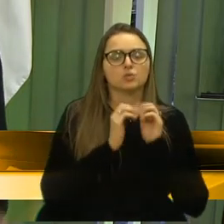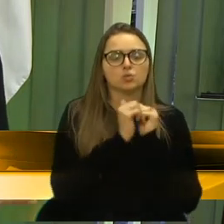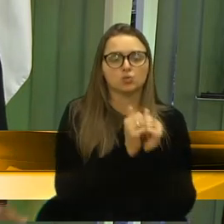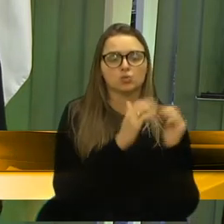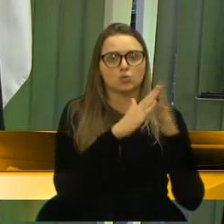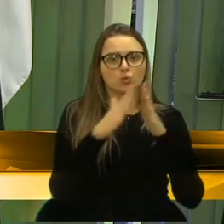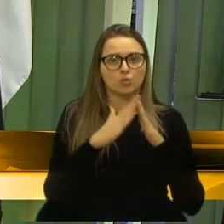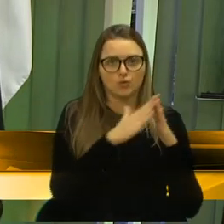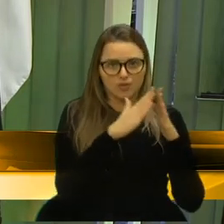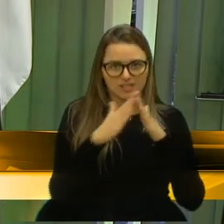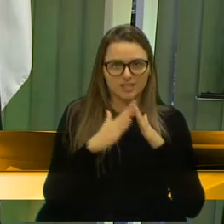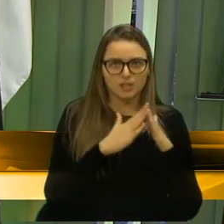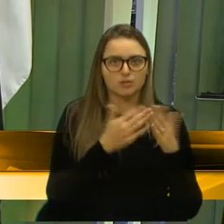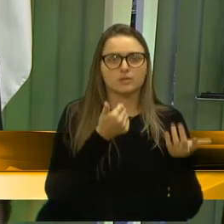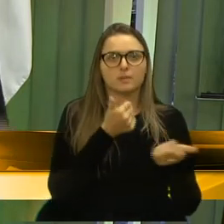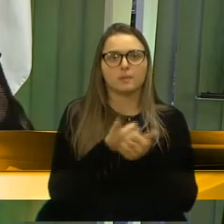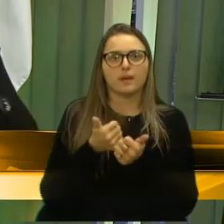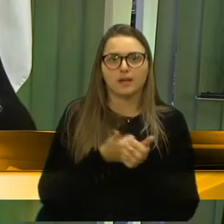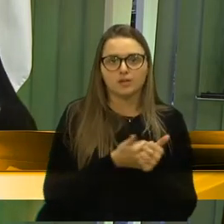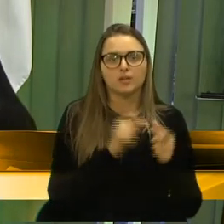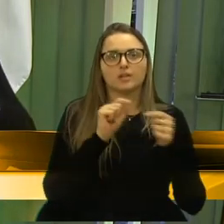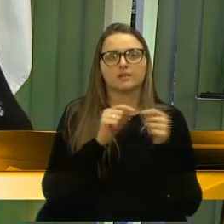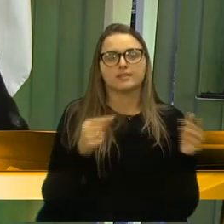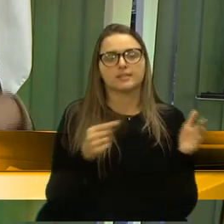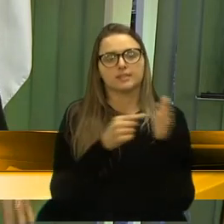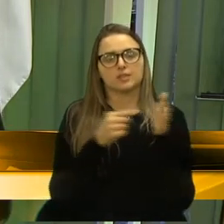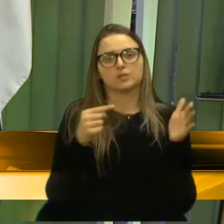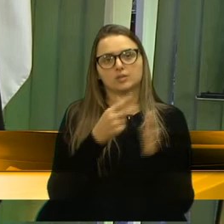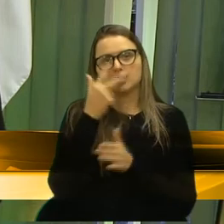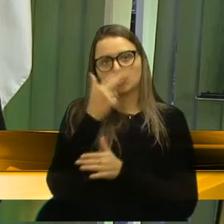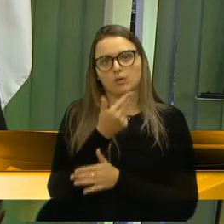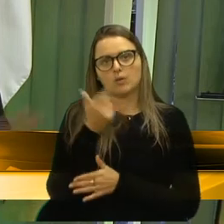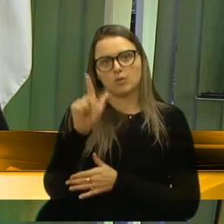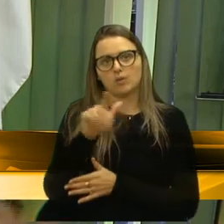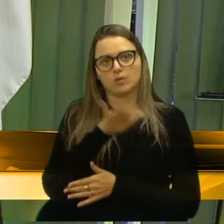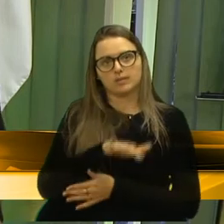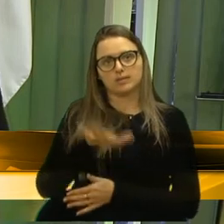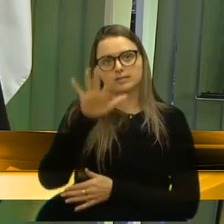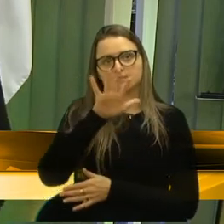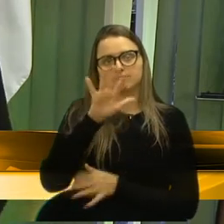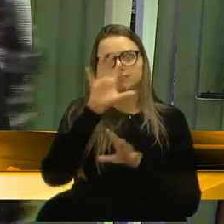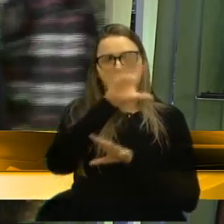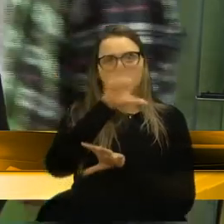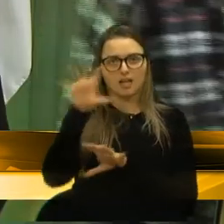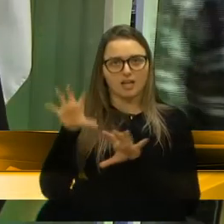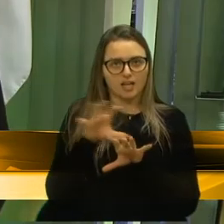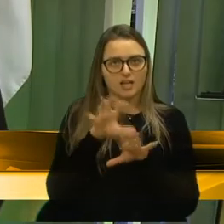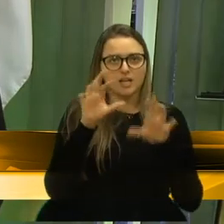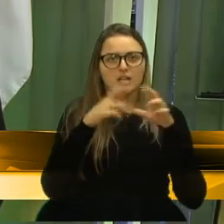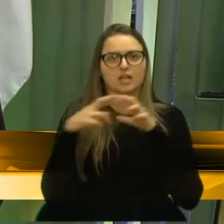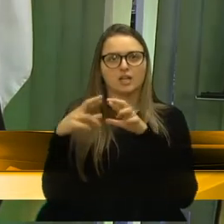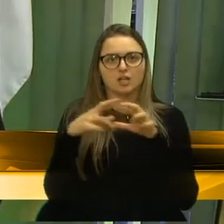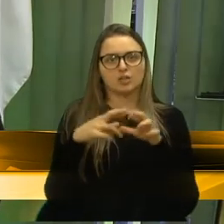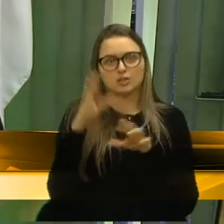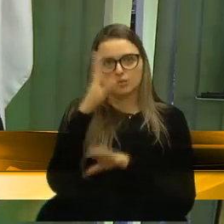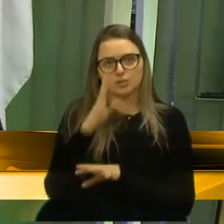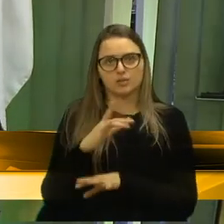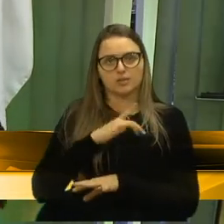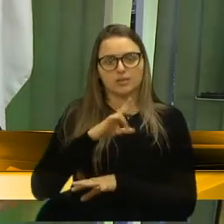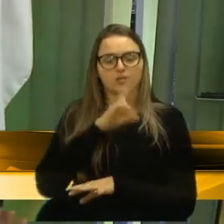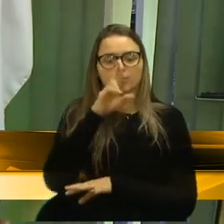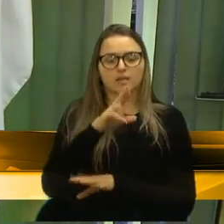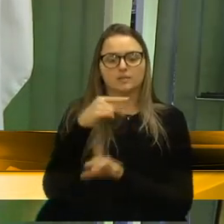no combate à violência, assim como existem várias outras partes do Brasil e que já têm dado resultado. Então,